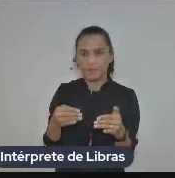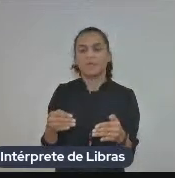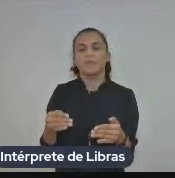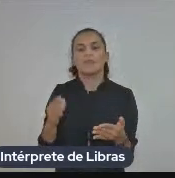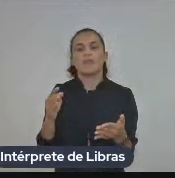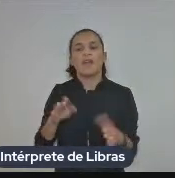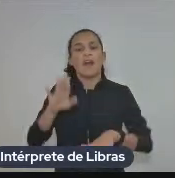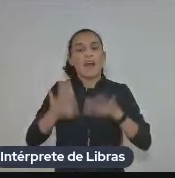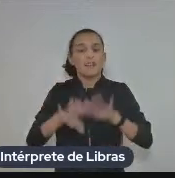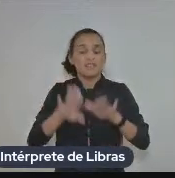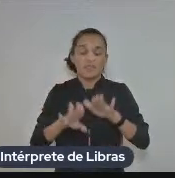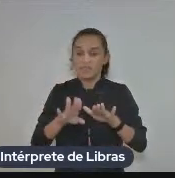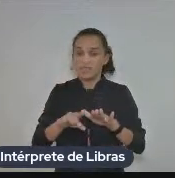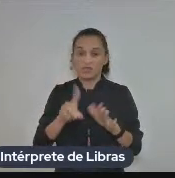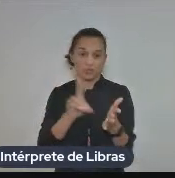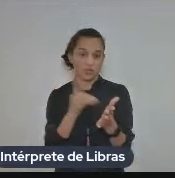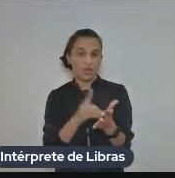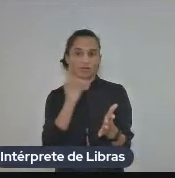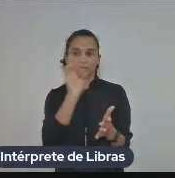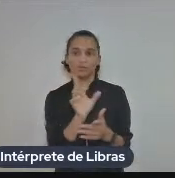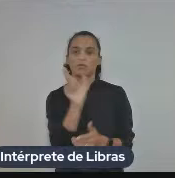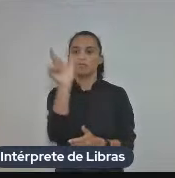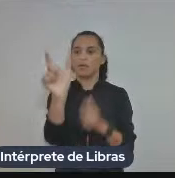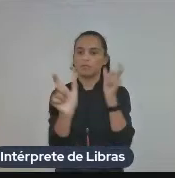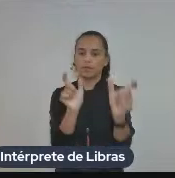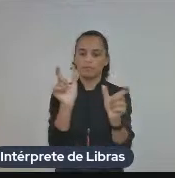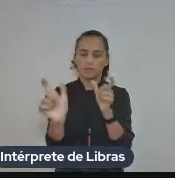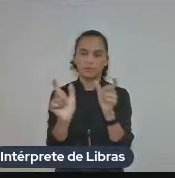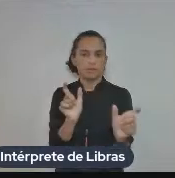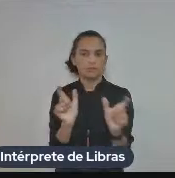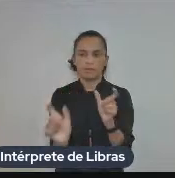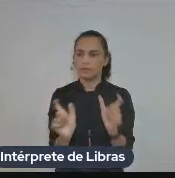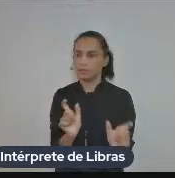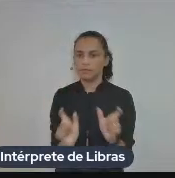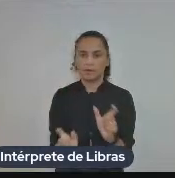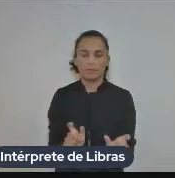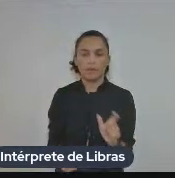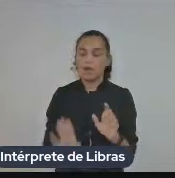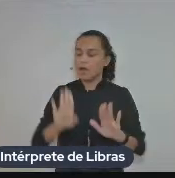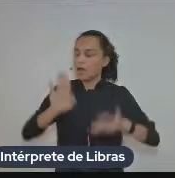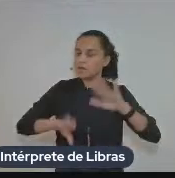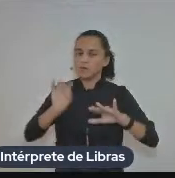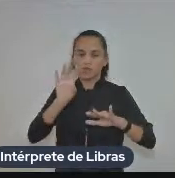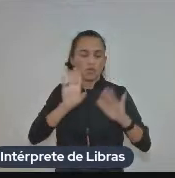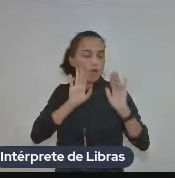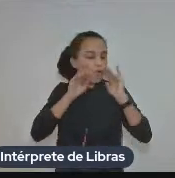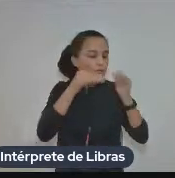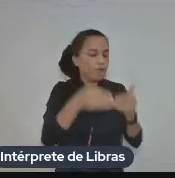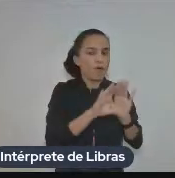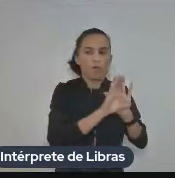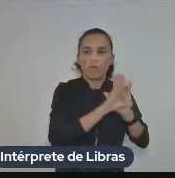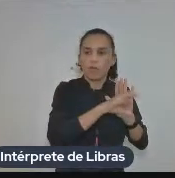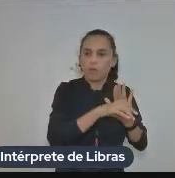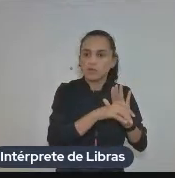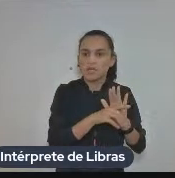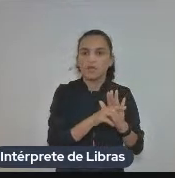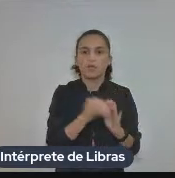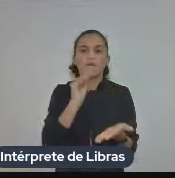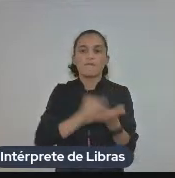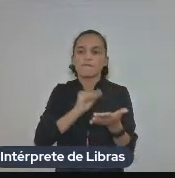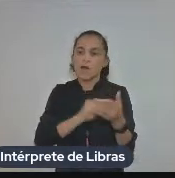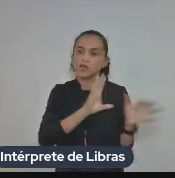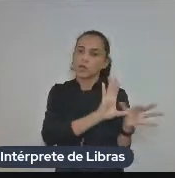palavras listas de palavras muitas vezes focam no conceito não trazem contextos ou equivalentes